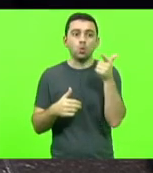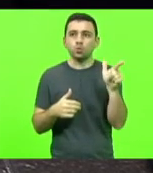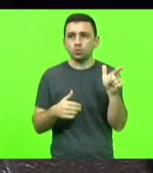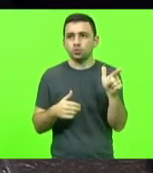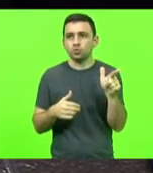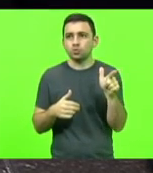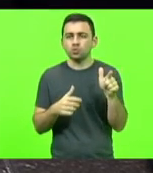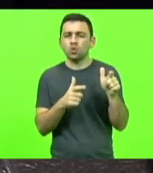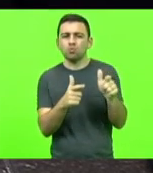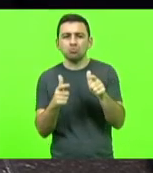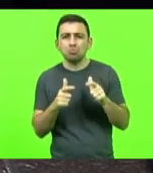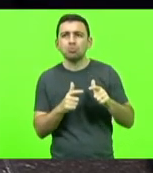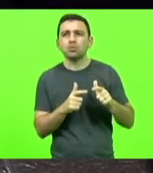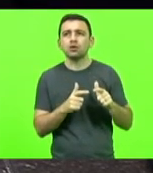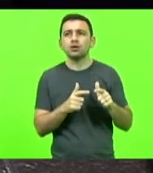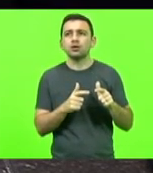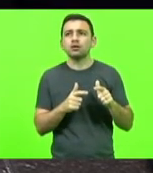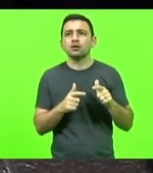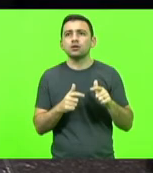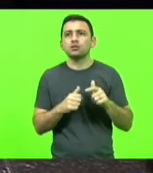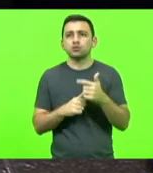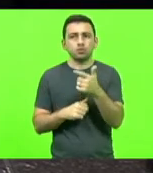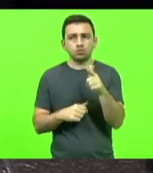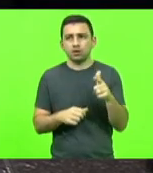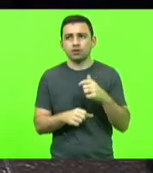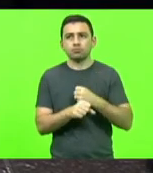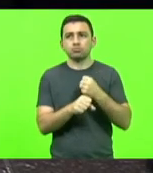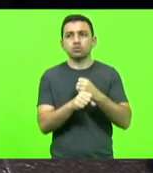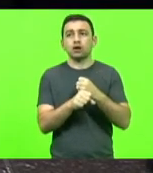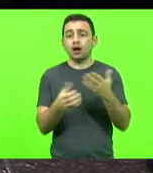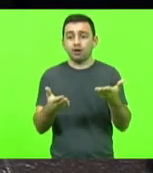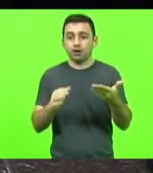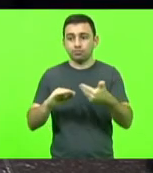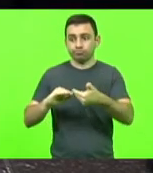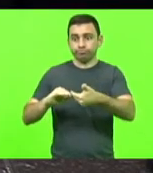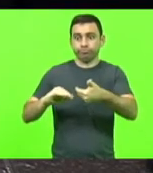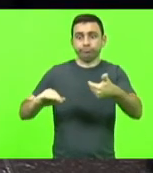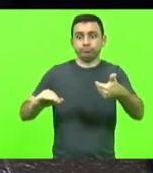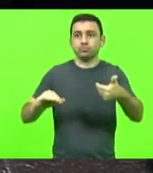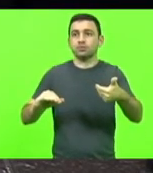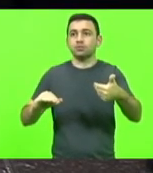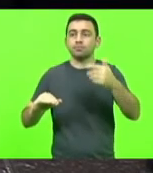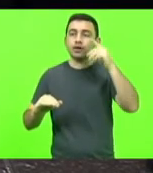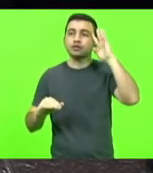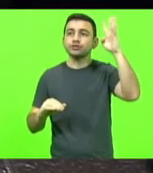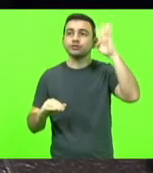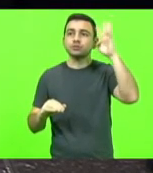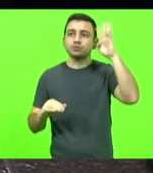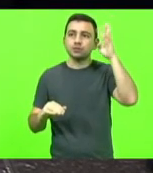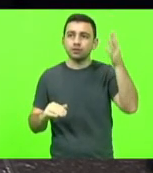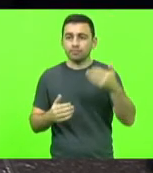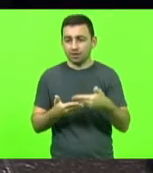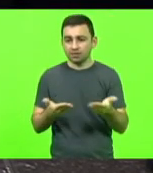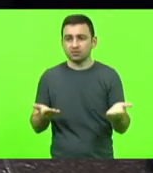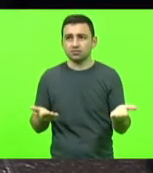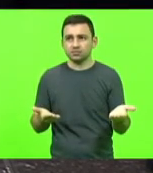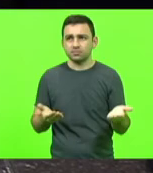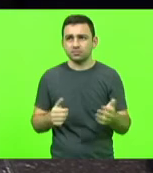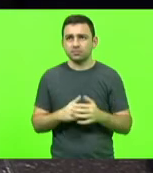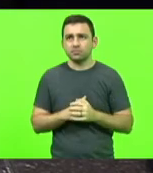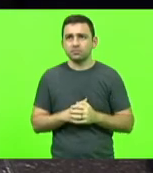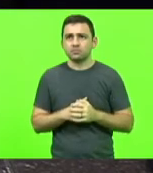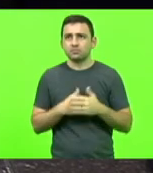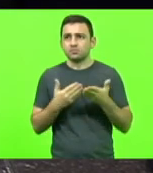lote que não foi edificado hoje tem que recuar 30 metros o que inviabiliza a